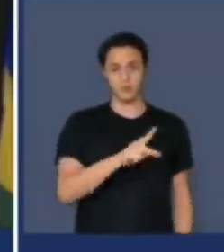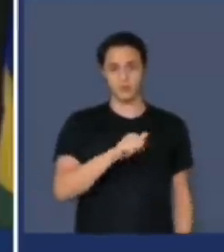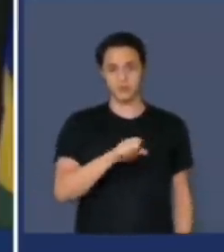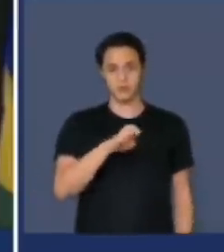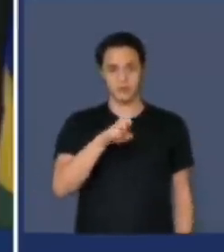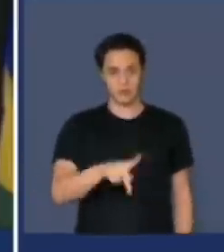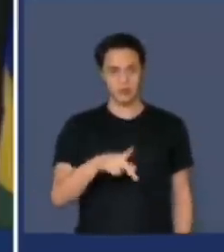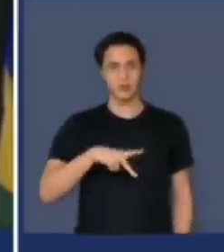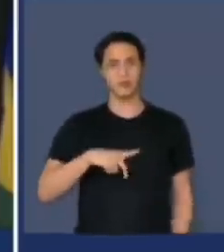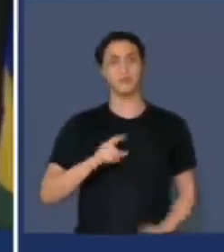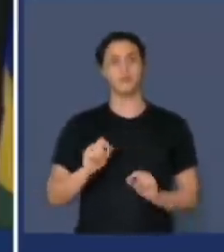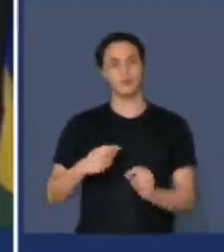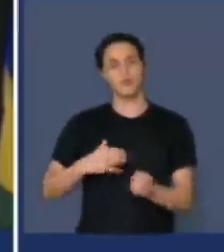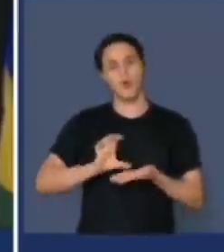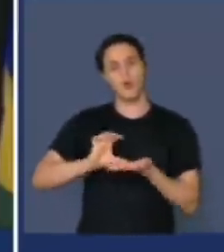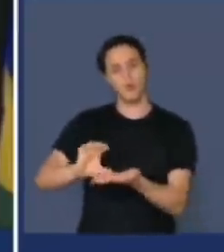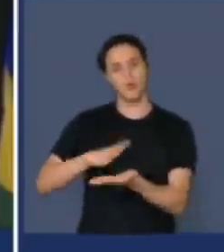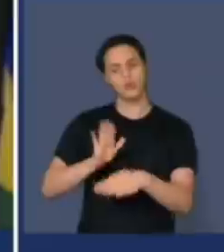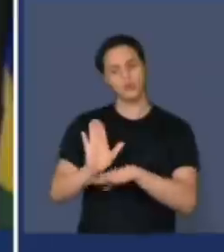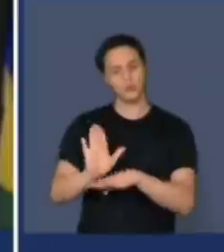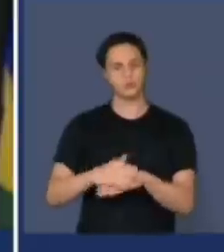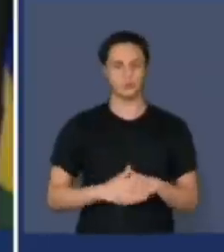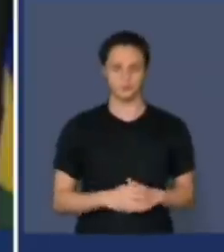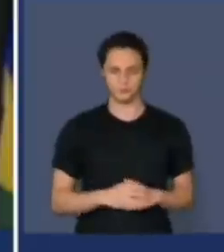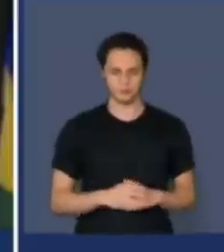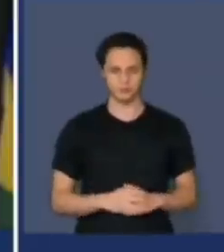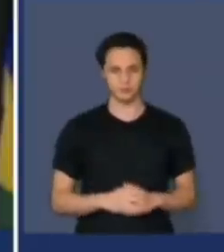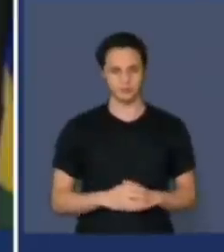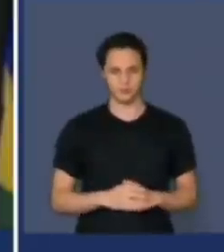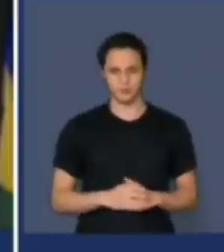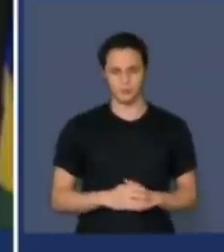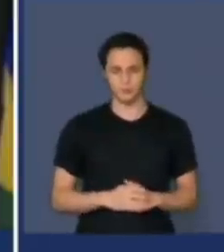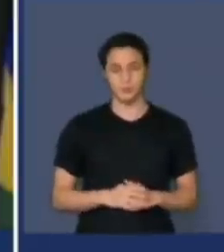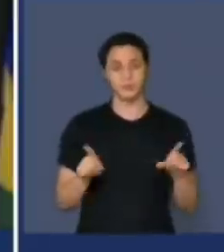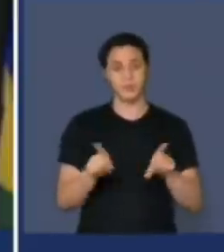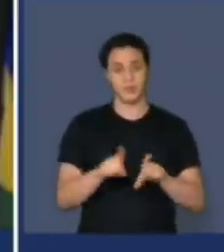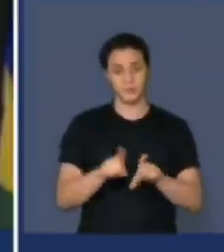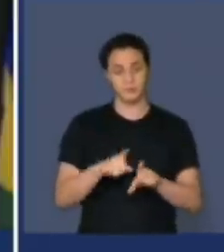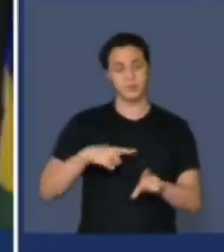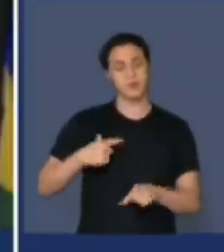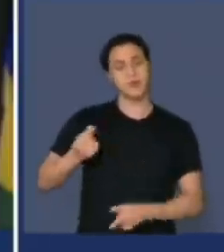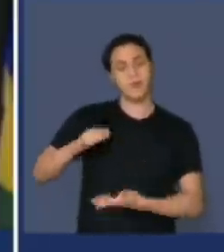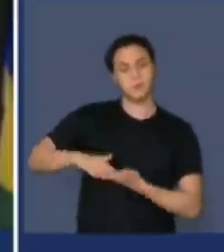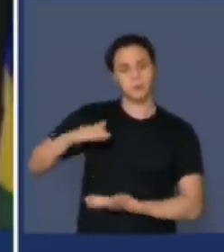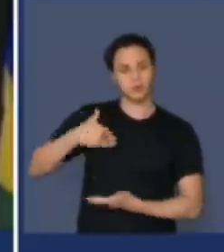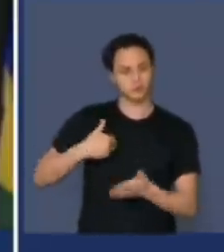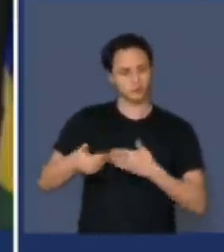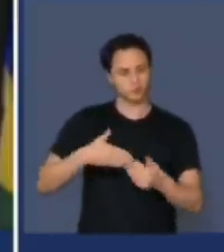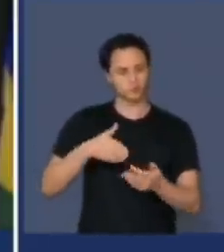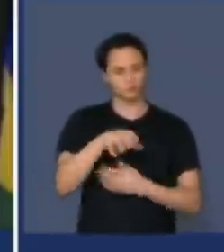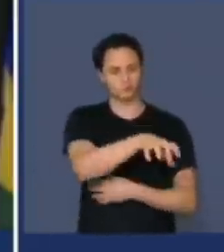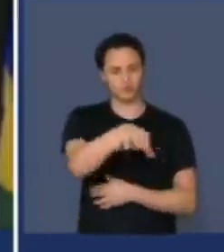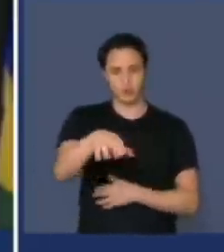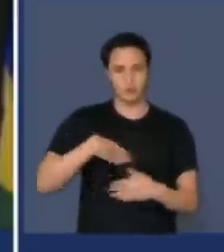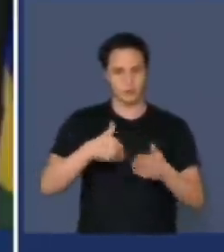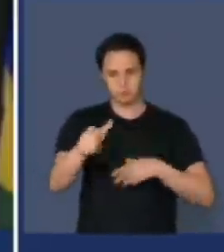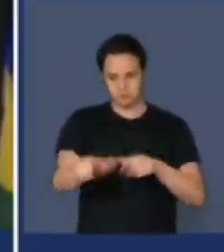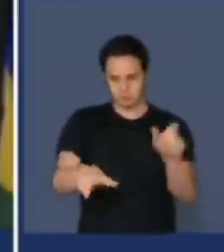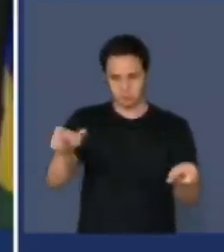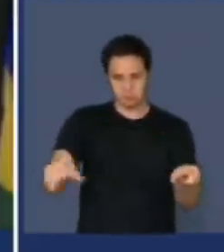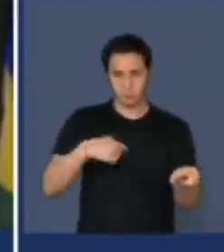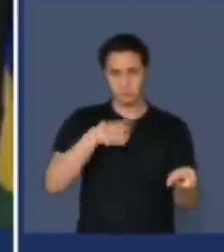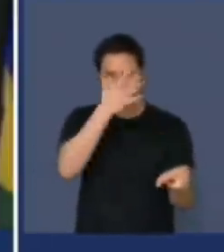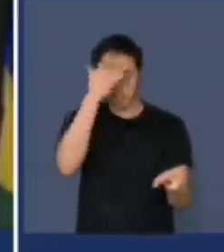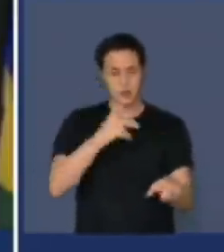Social sobre o Lucro Líquido. Também, a renda e os proventos de qualquer natureza oferidos por quaisquer pessoas físicas